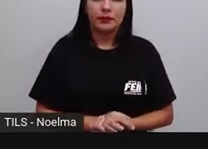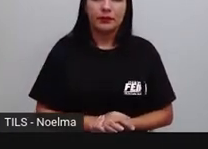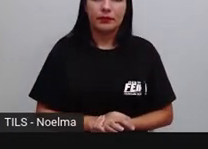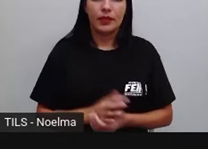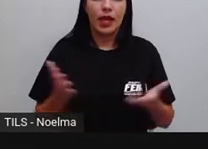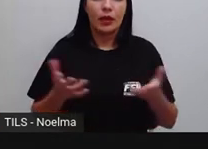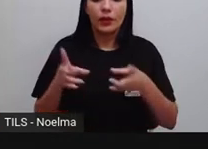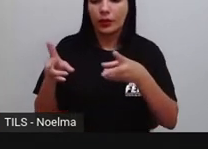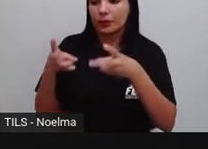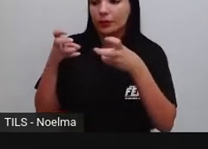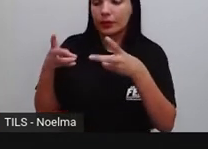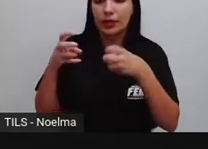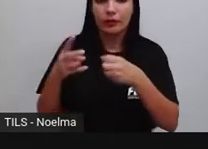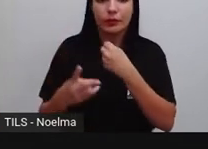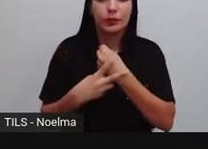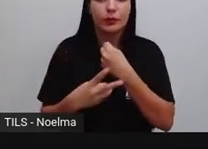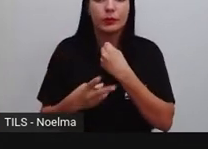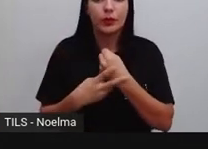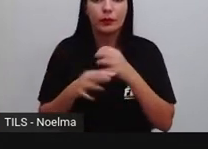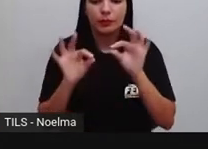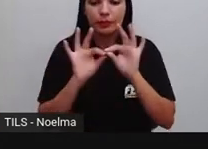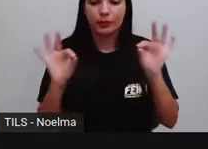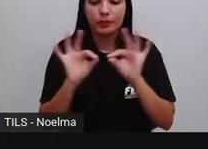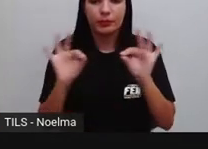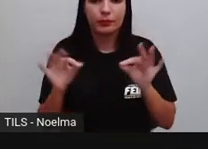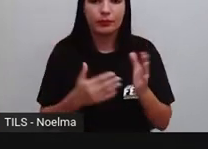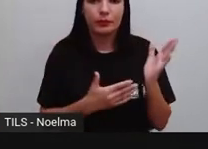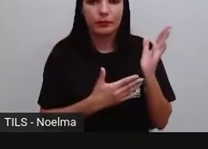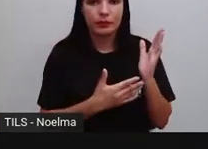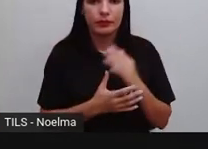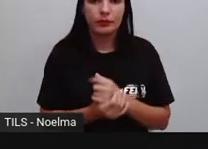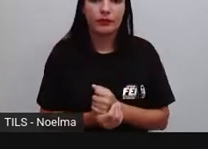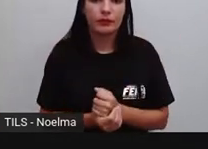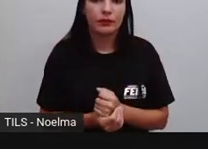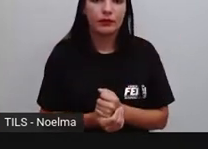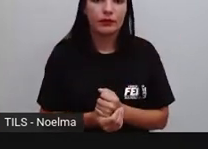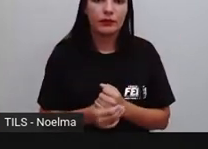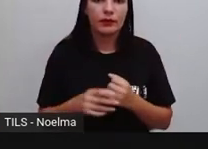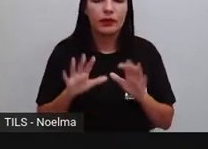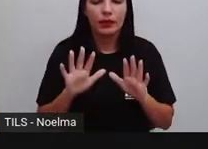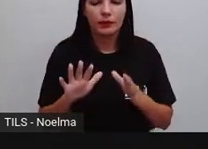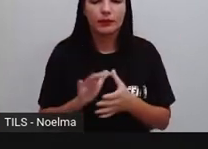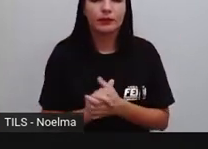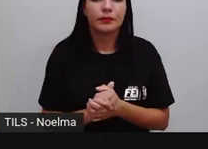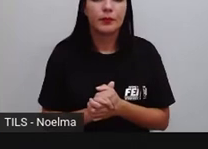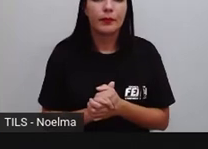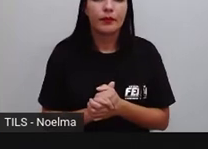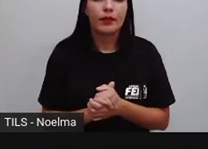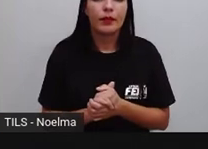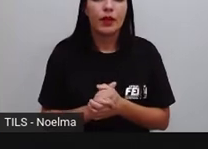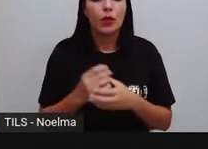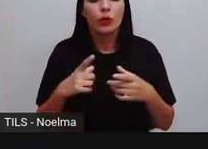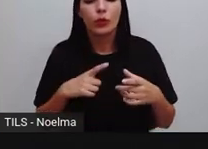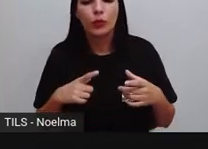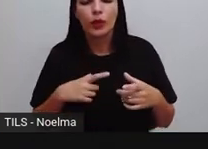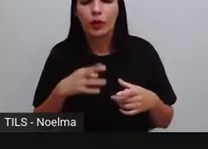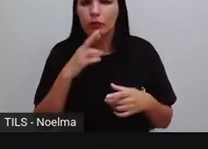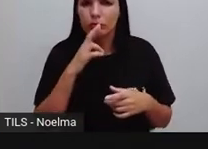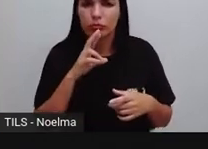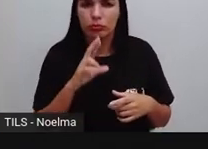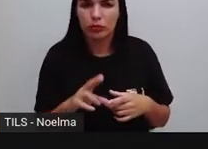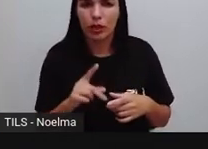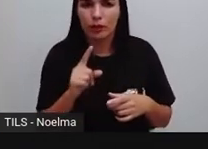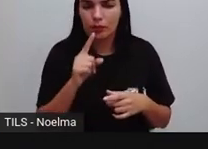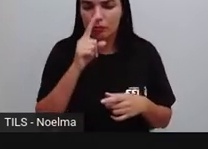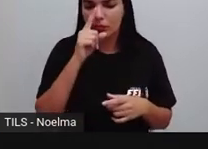Agora observe os verbos destacados. Mais alguns, né? Como solução,